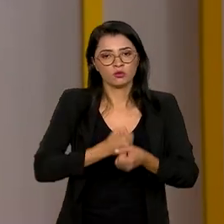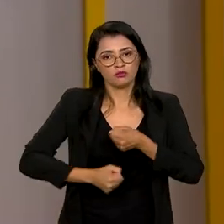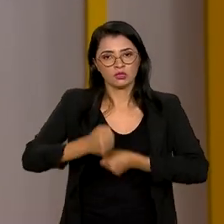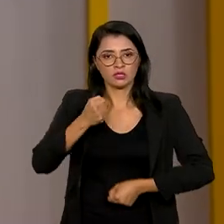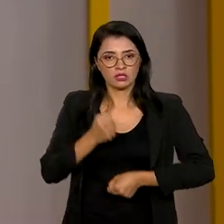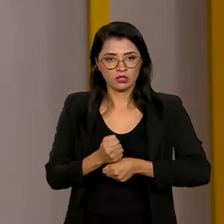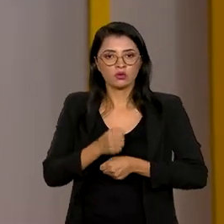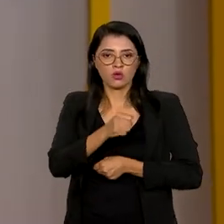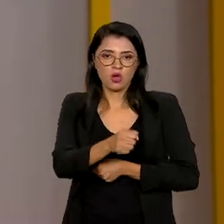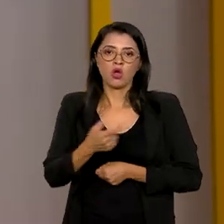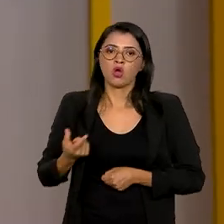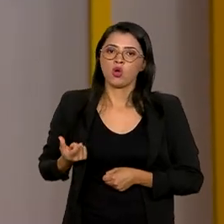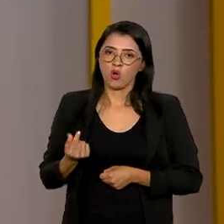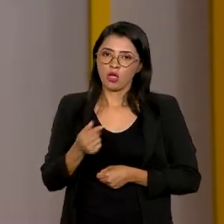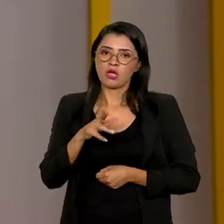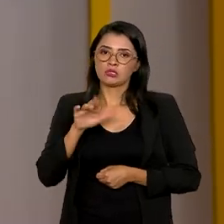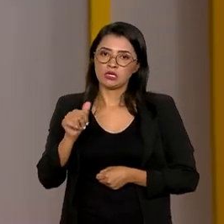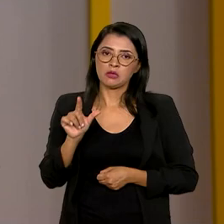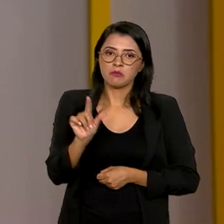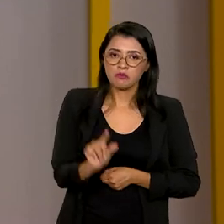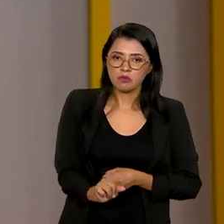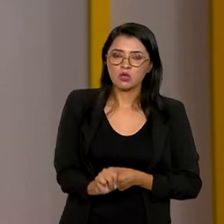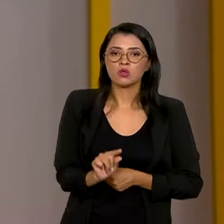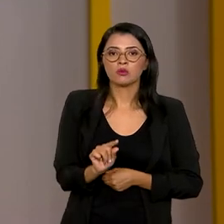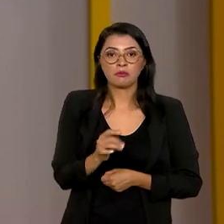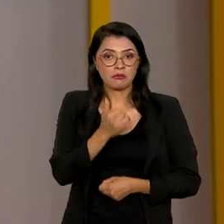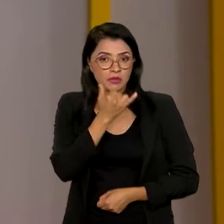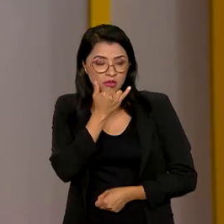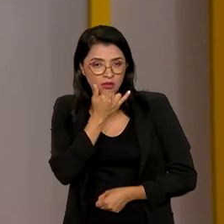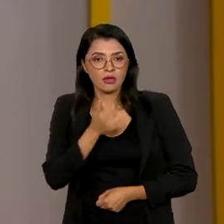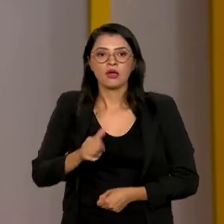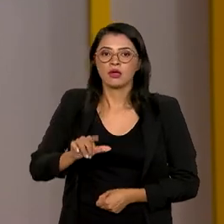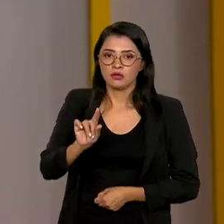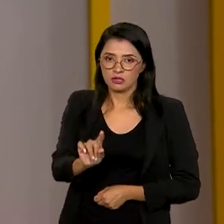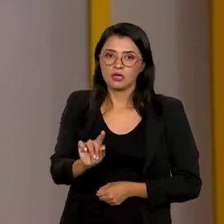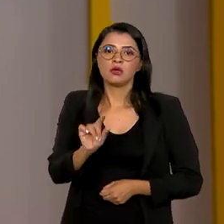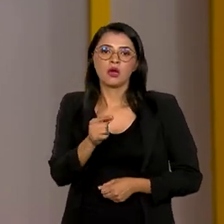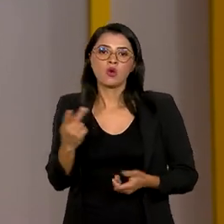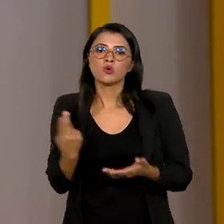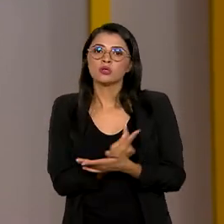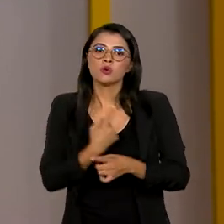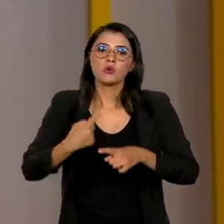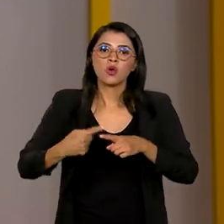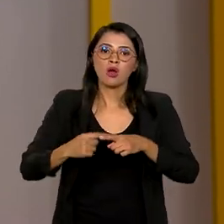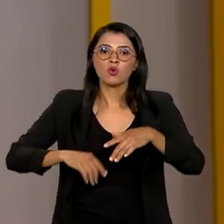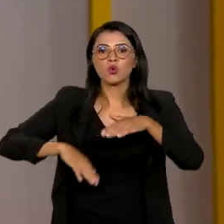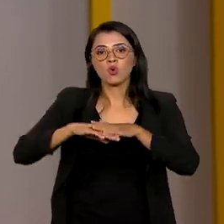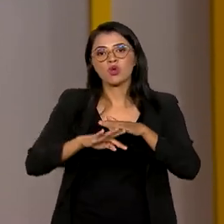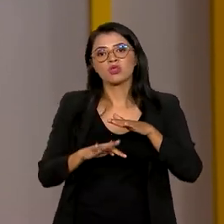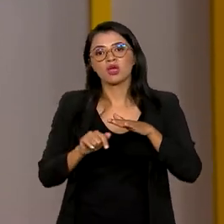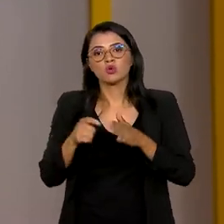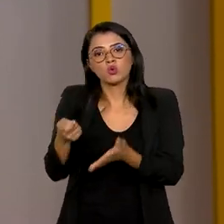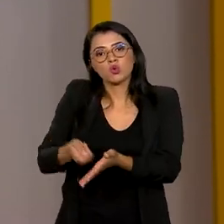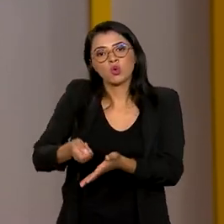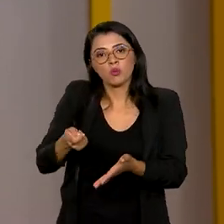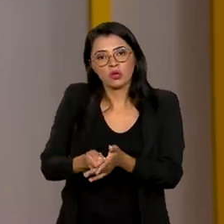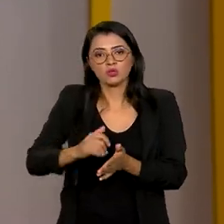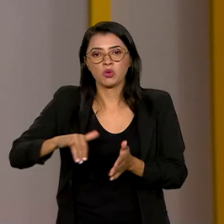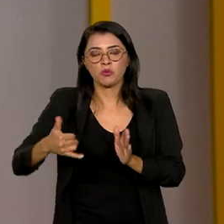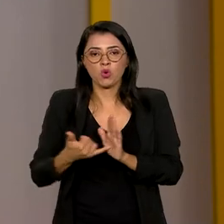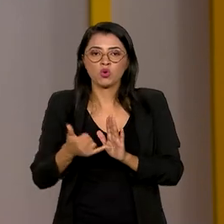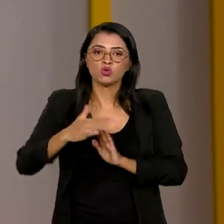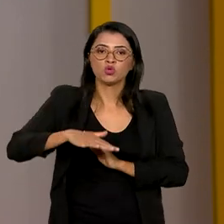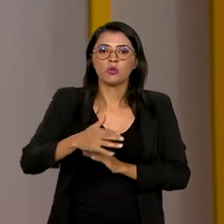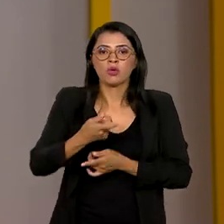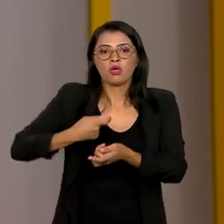passado. A receita menor ocorreu por conta do teto de cobrança do Imposto sobre a